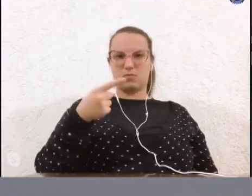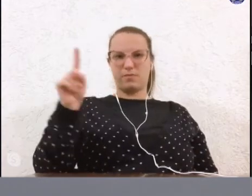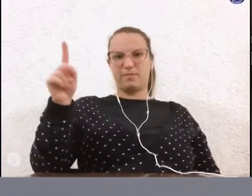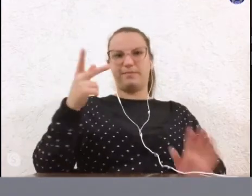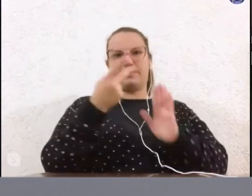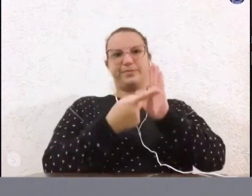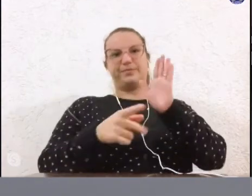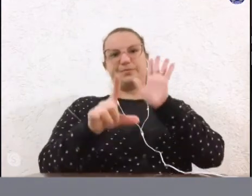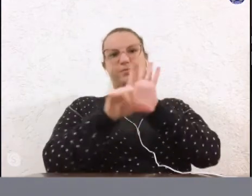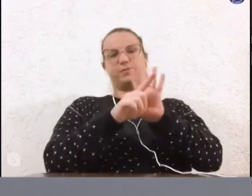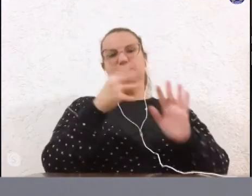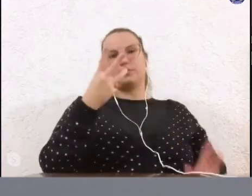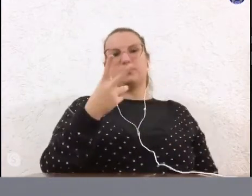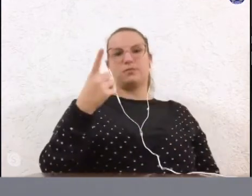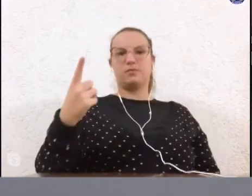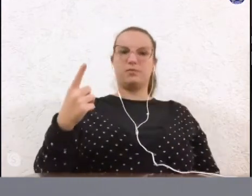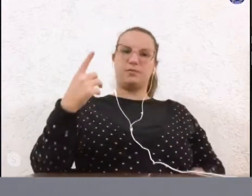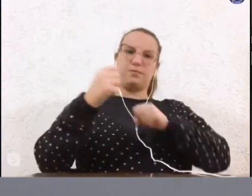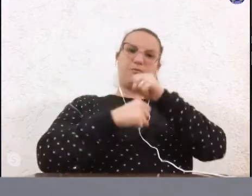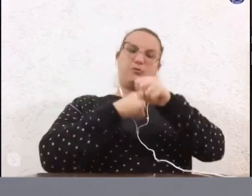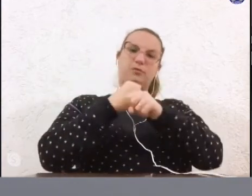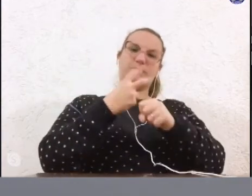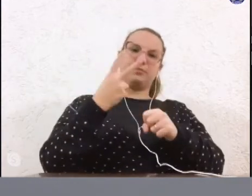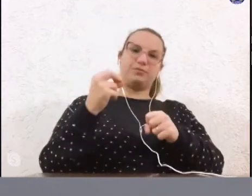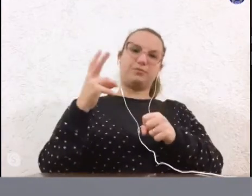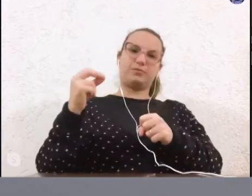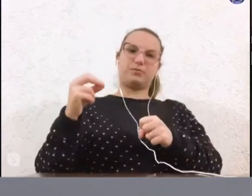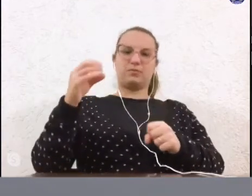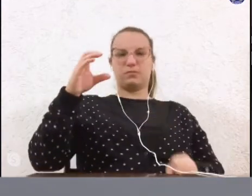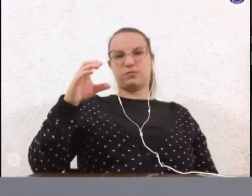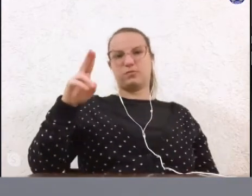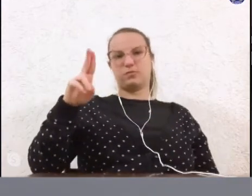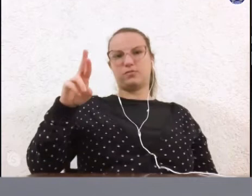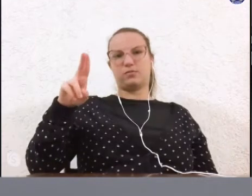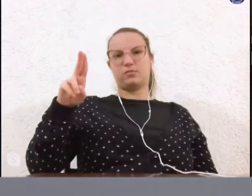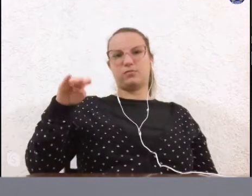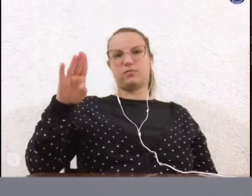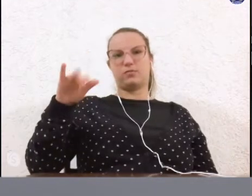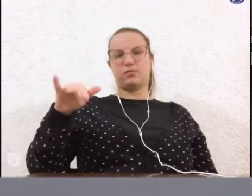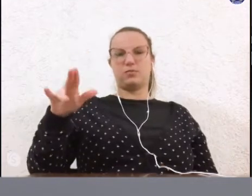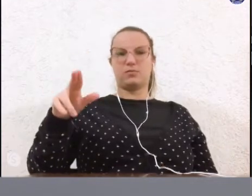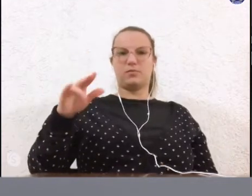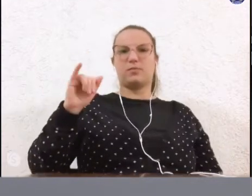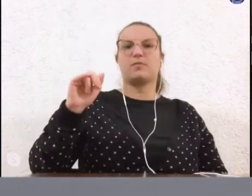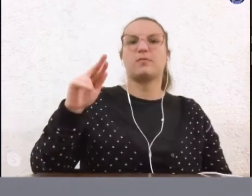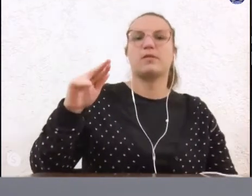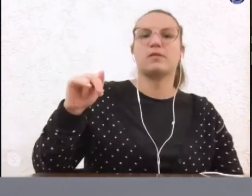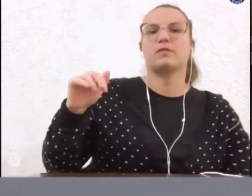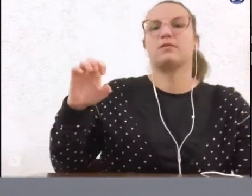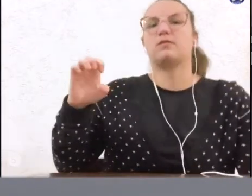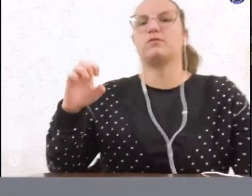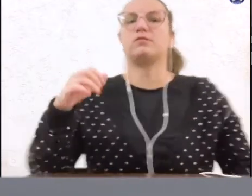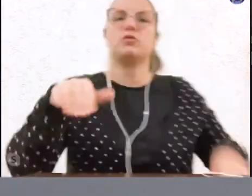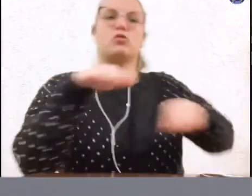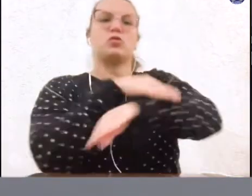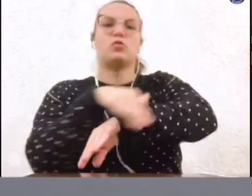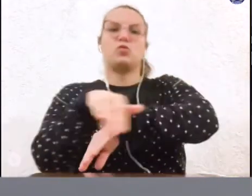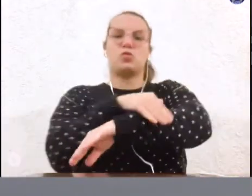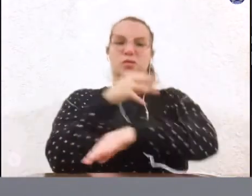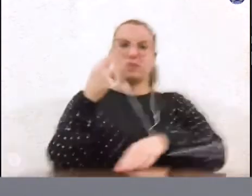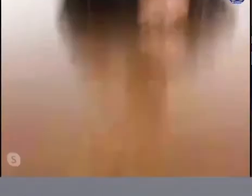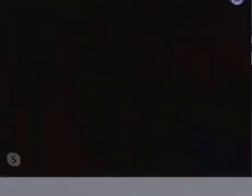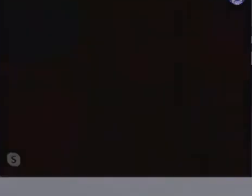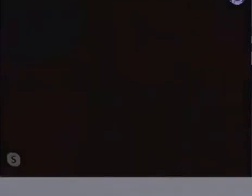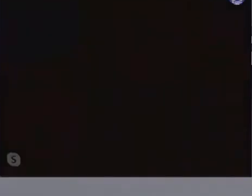2020 iniciativa do vereador curumim que denomina de albertino ereno a rua 3 localizada no loteamento